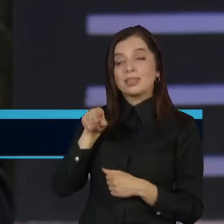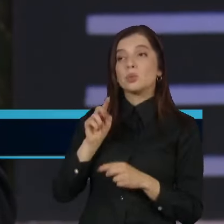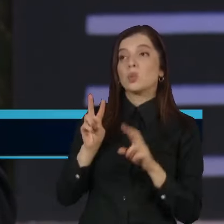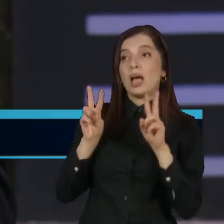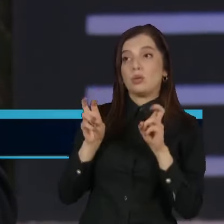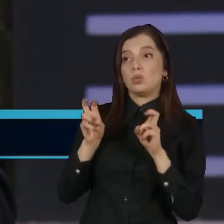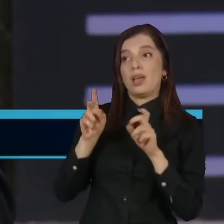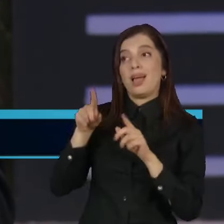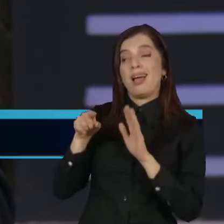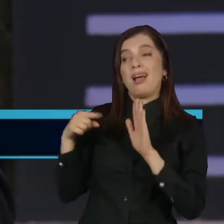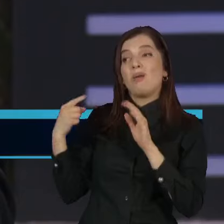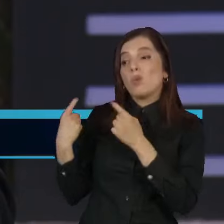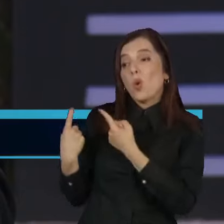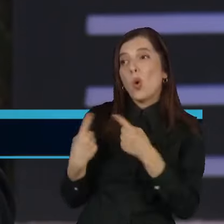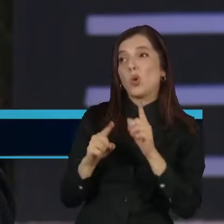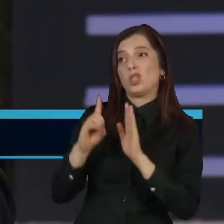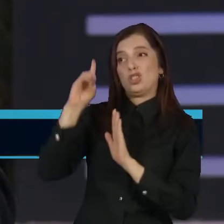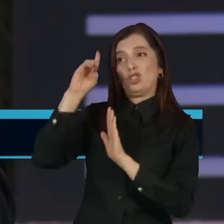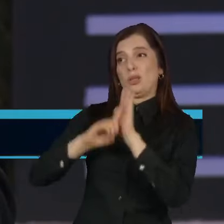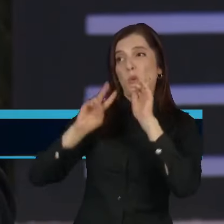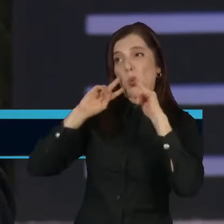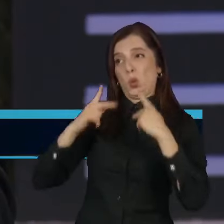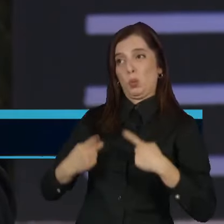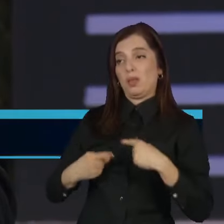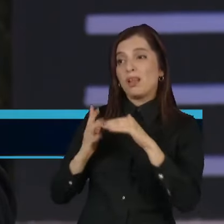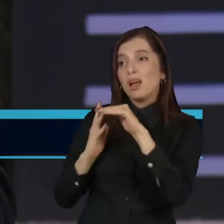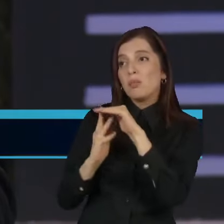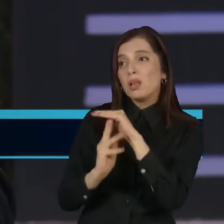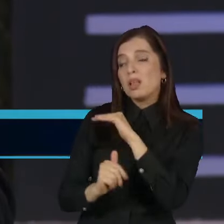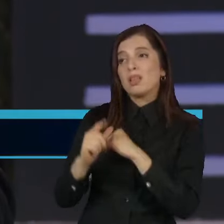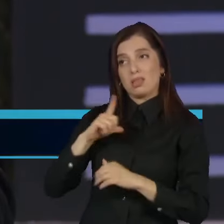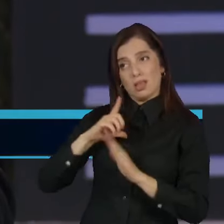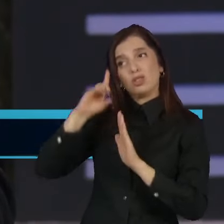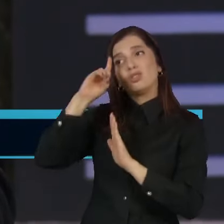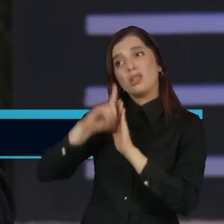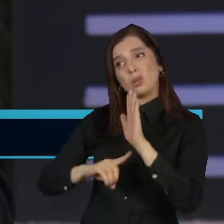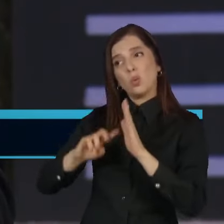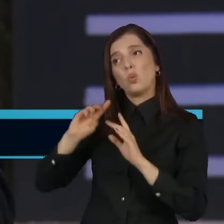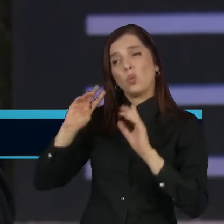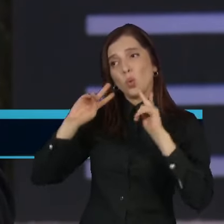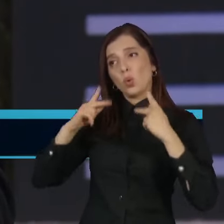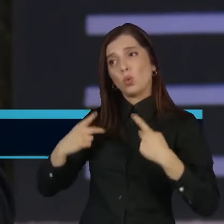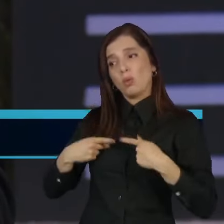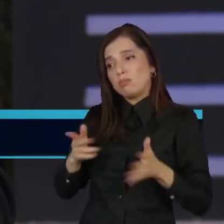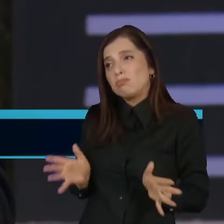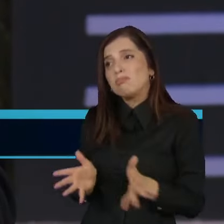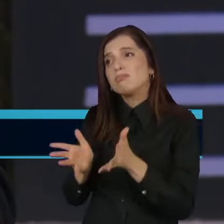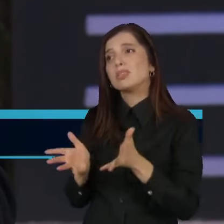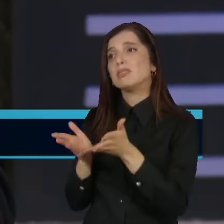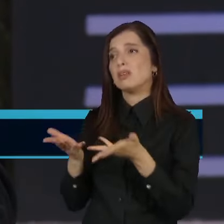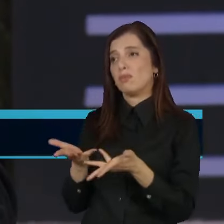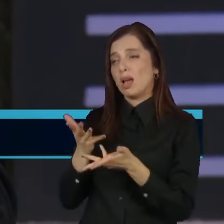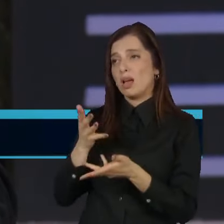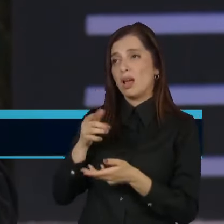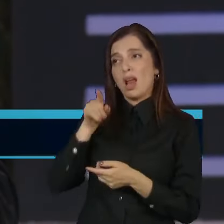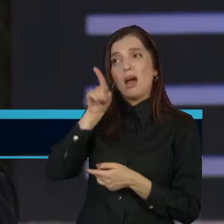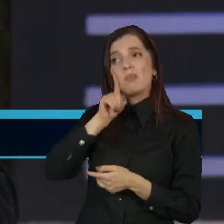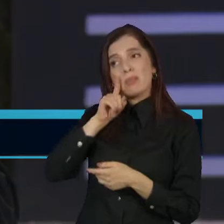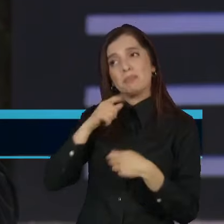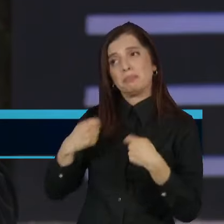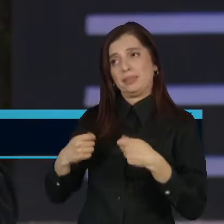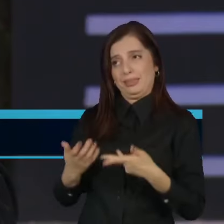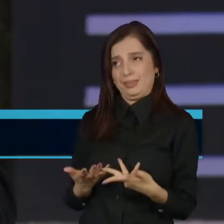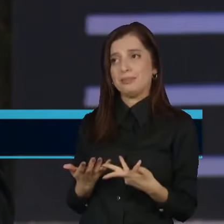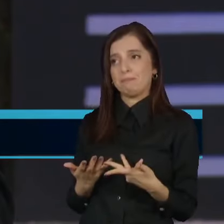desses imigrantes que construíram os Estados Unidos da América. Os Estados Unidos é uma